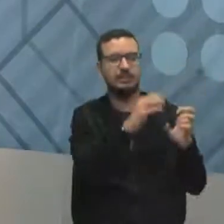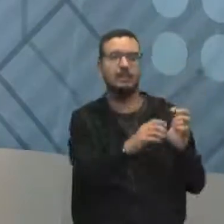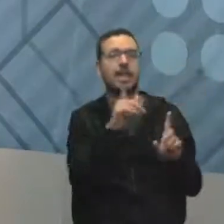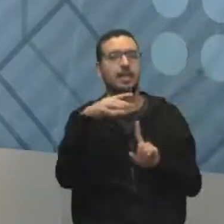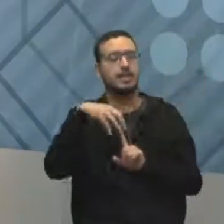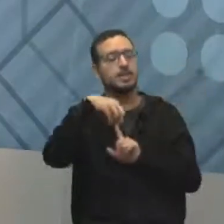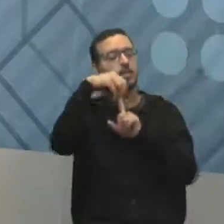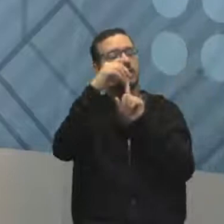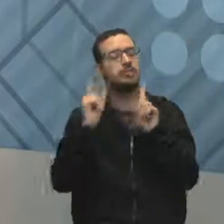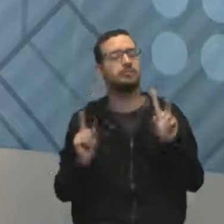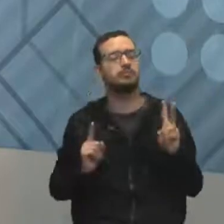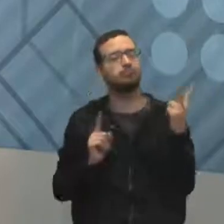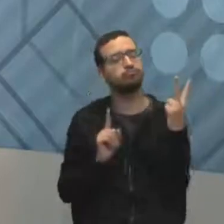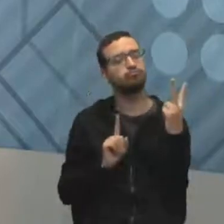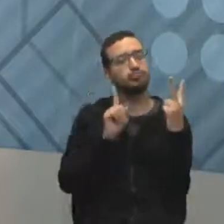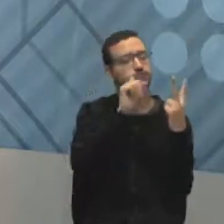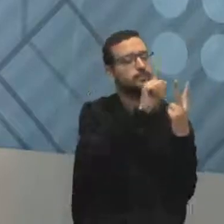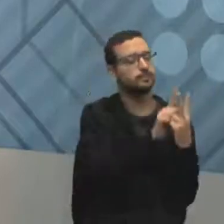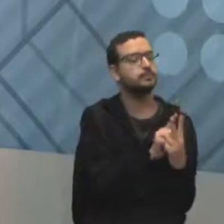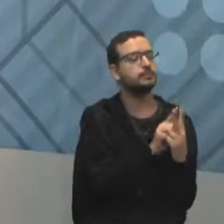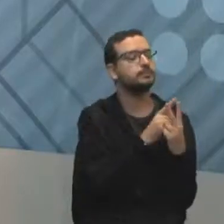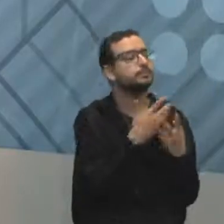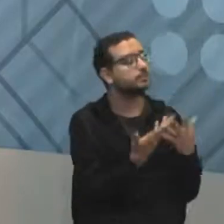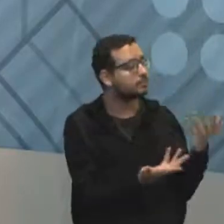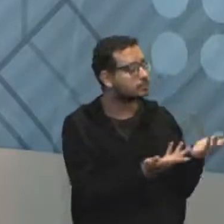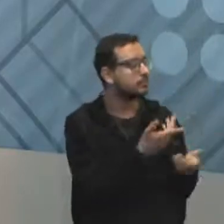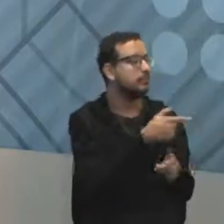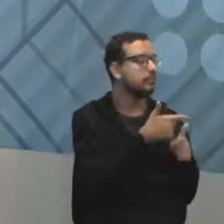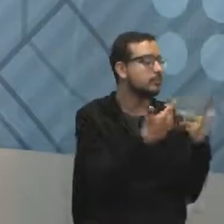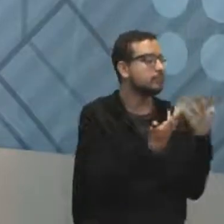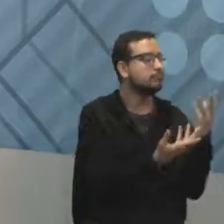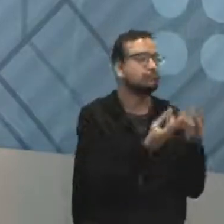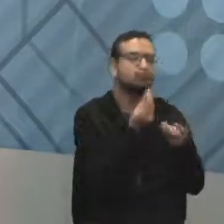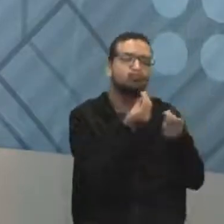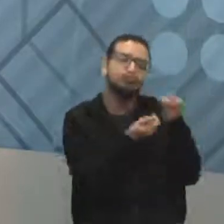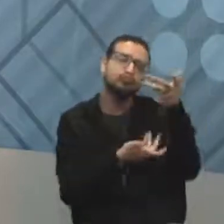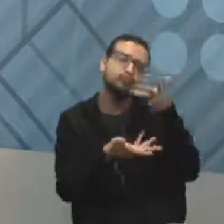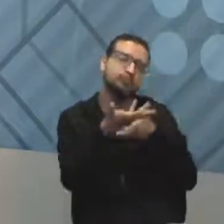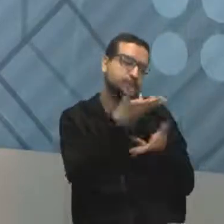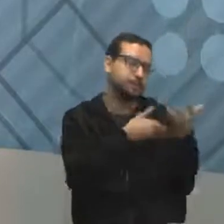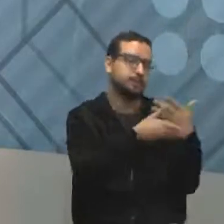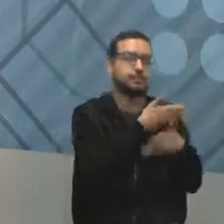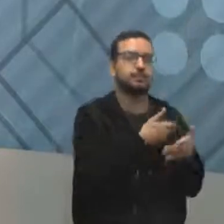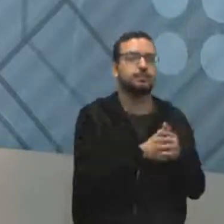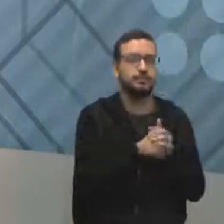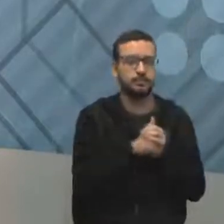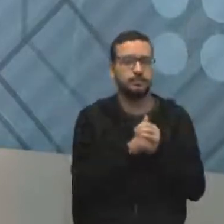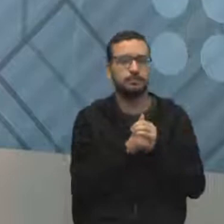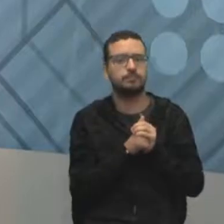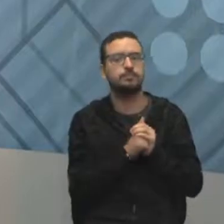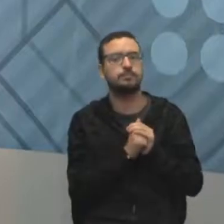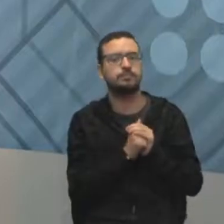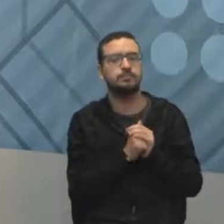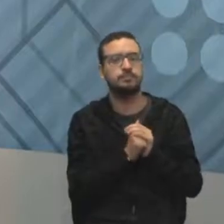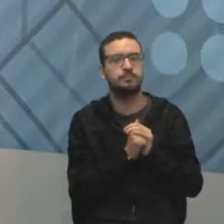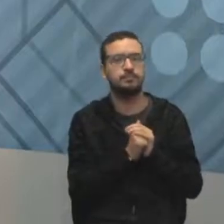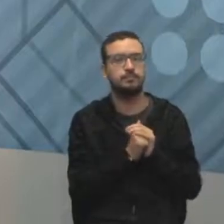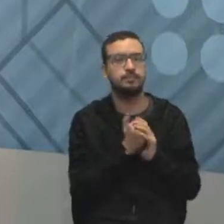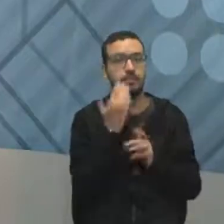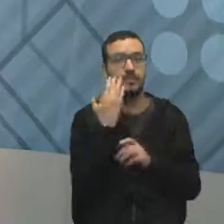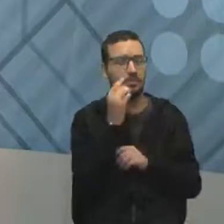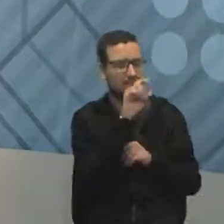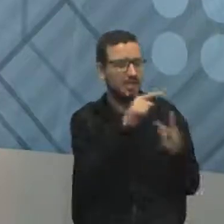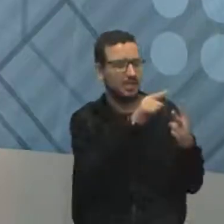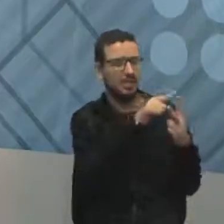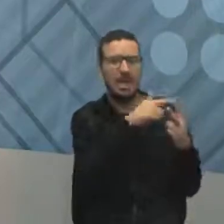formar uma equipe? Não, não dá certo. Então eu vou, onde é você quer trabalhar que é melhor para você? Vou te colocar lá, você vai ser mais feliz, vai desempenhar mais, vai atingir os